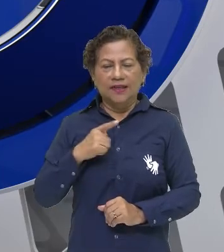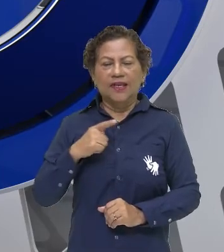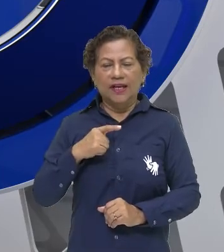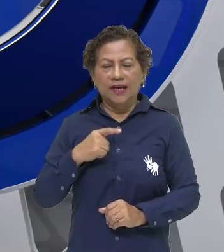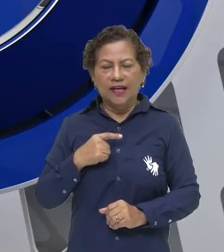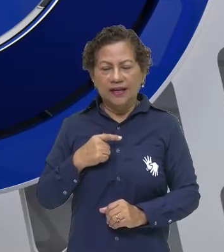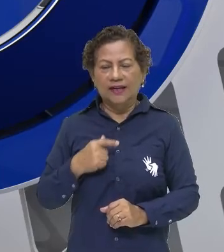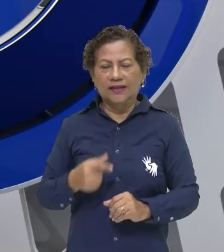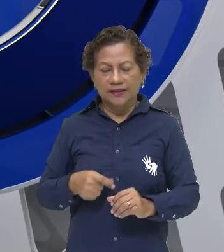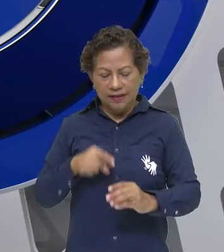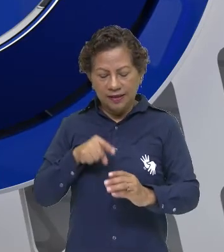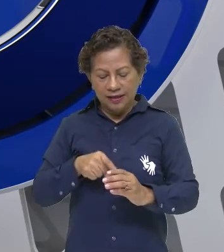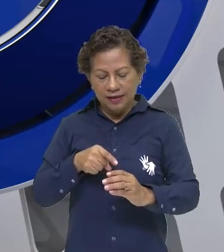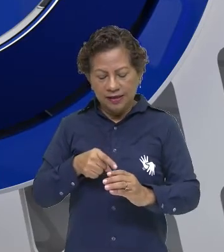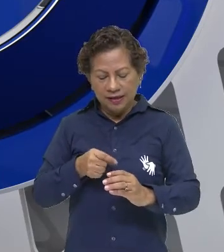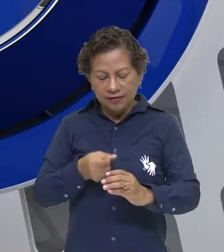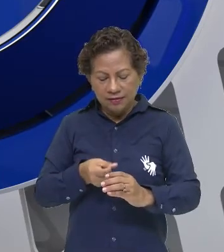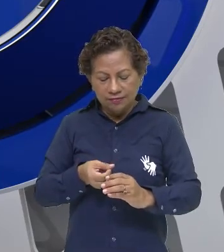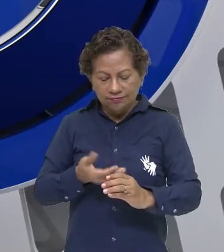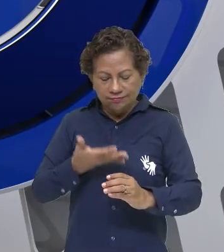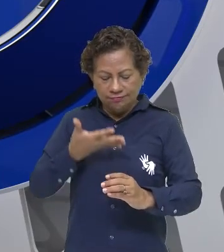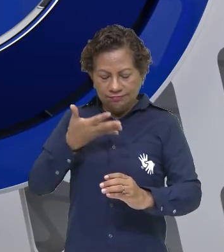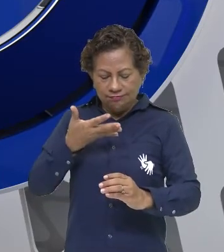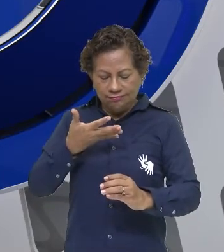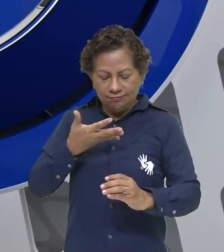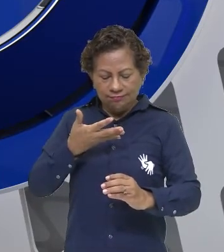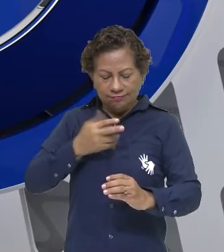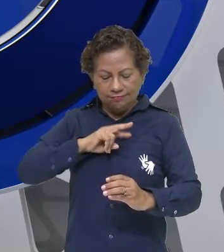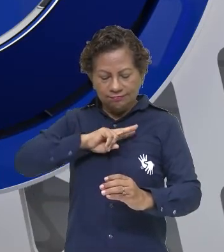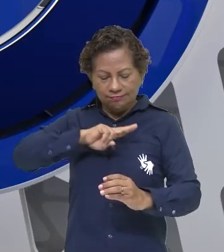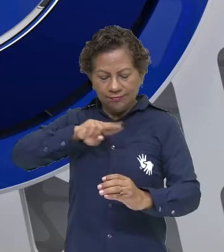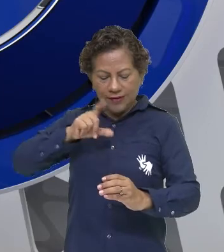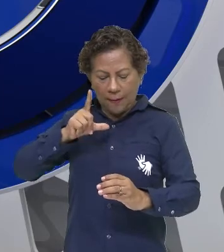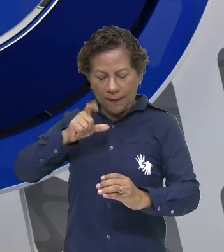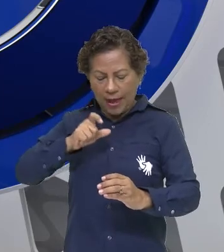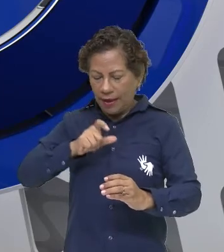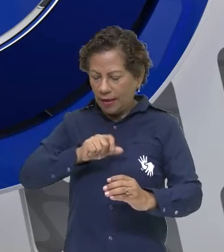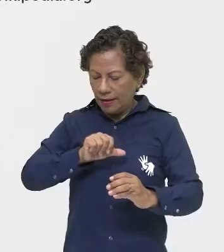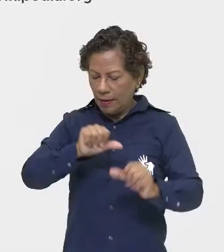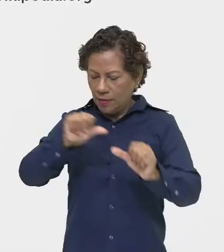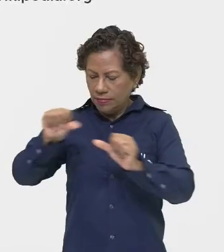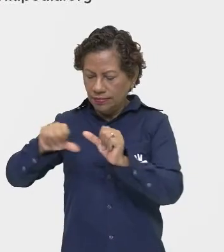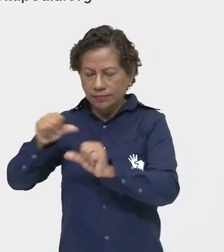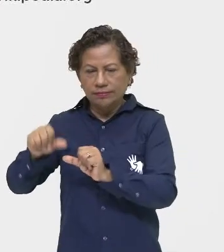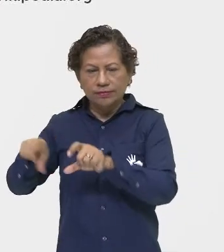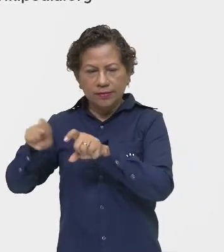milhares de vezes. Certo? Aí, continuando o nosso conceito.